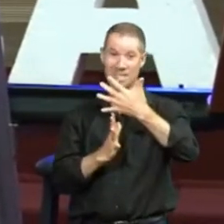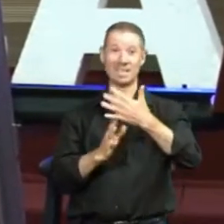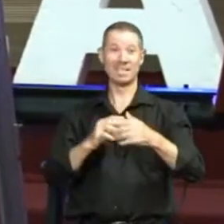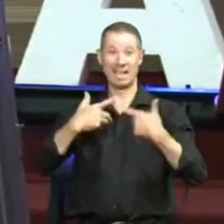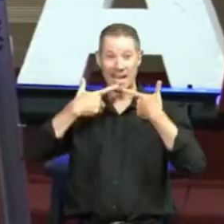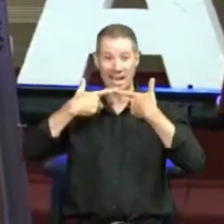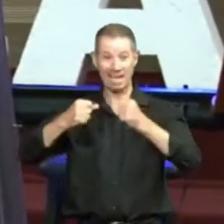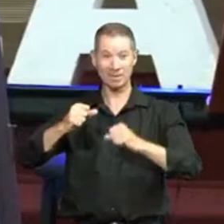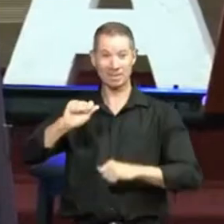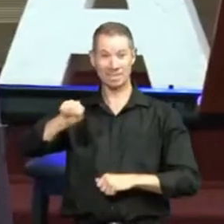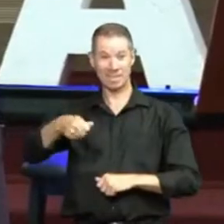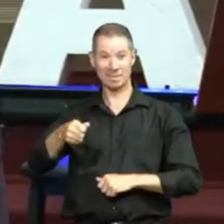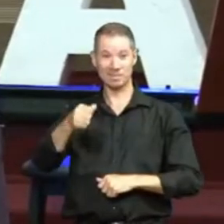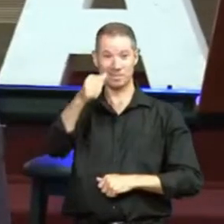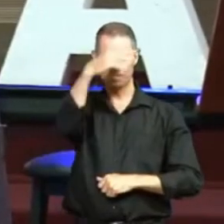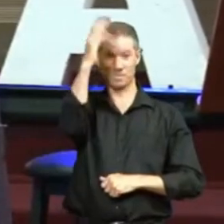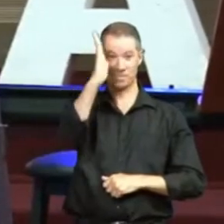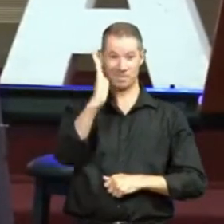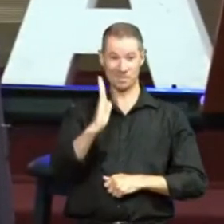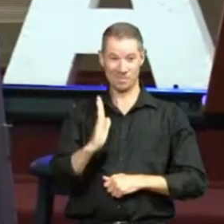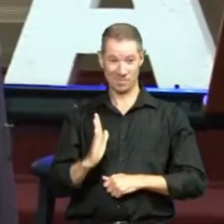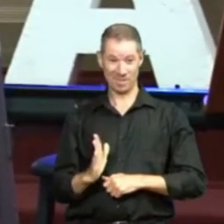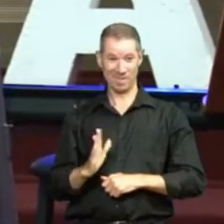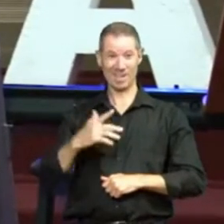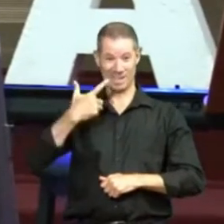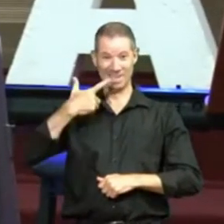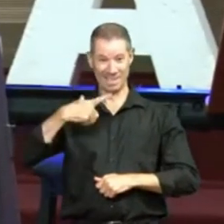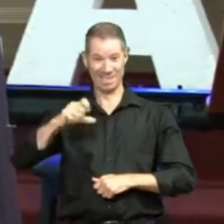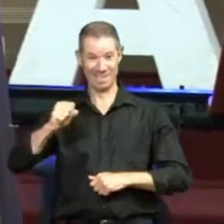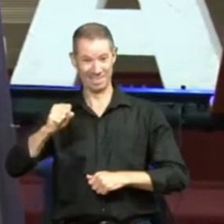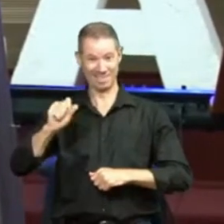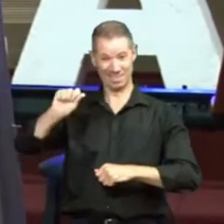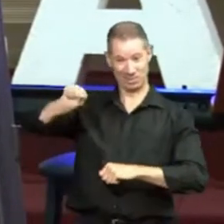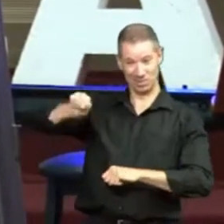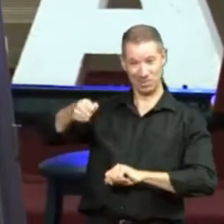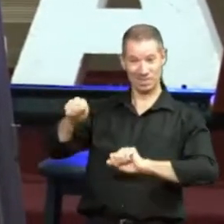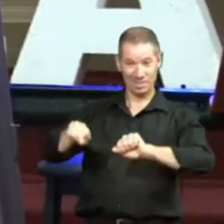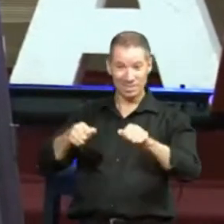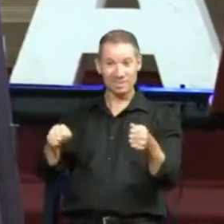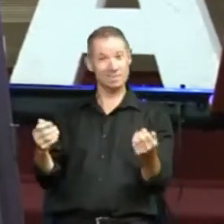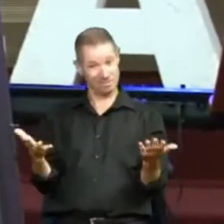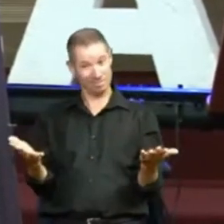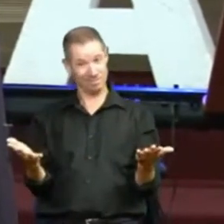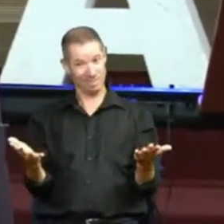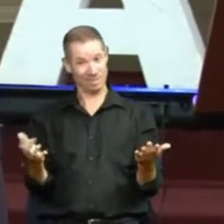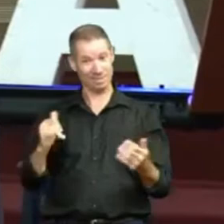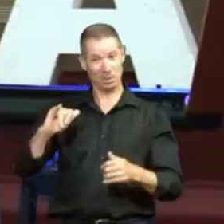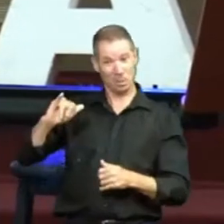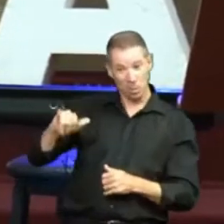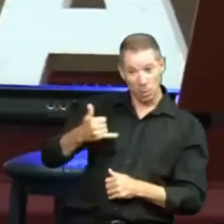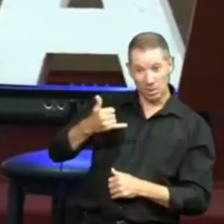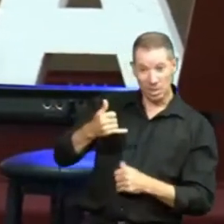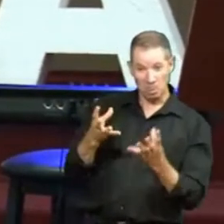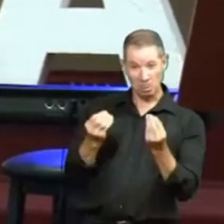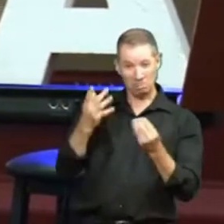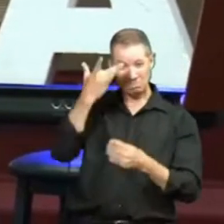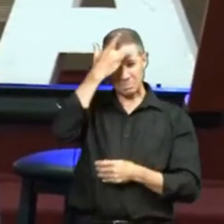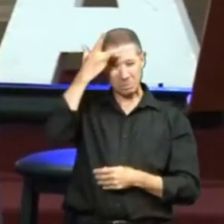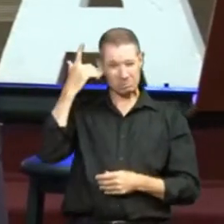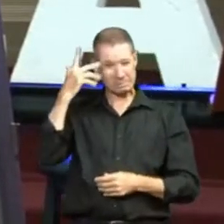quê? Porque cada país tem a sua própria língua de sinais. Isso é uma curiosidade que muita gente não sabe.